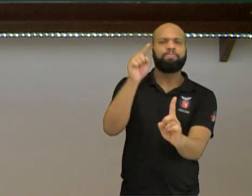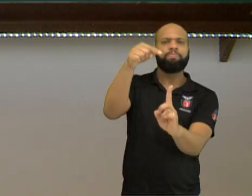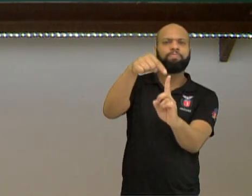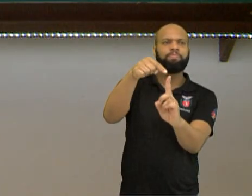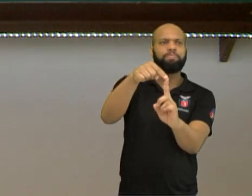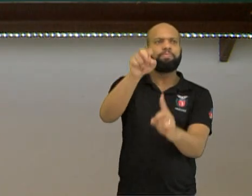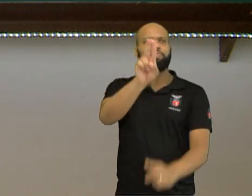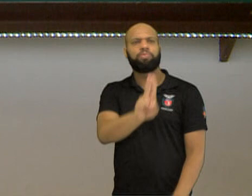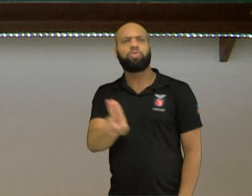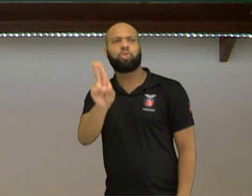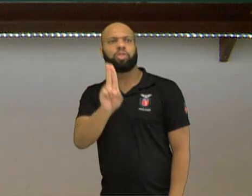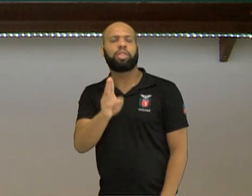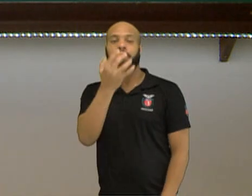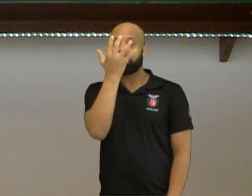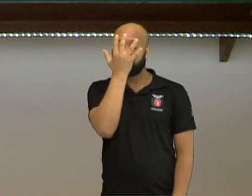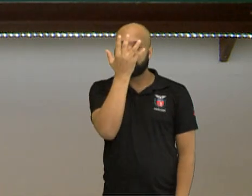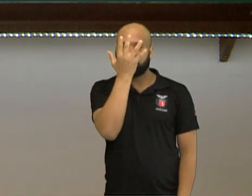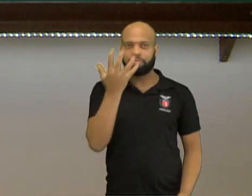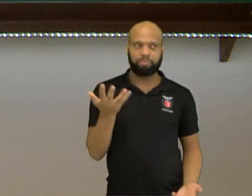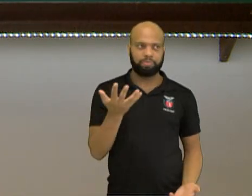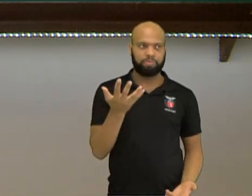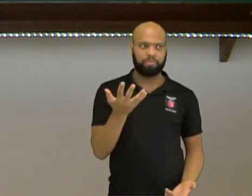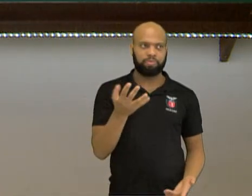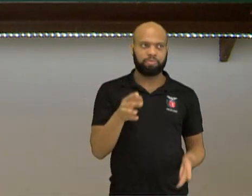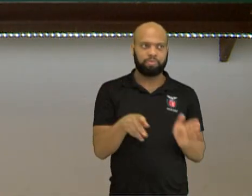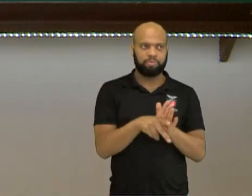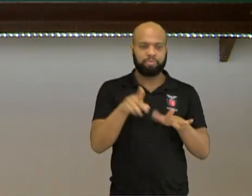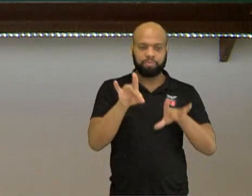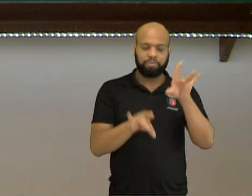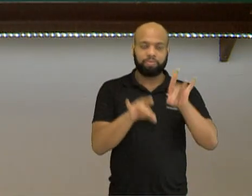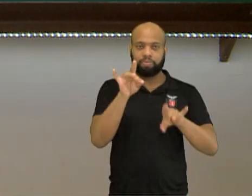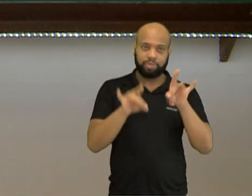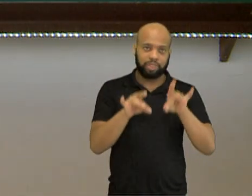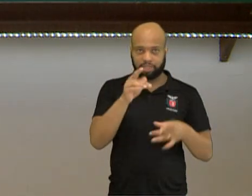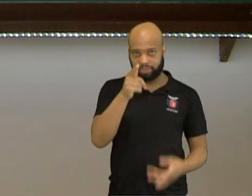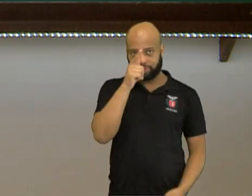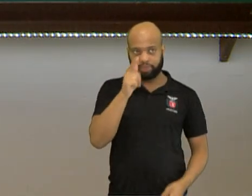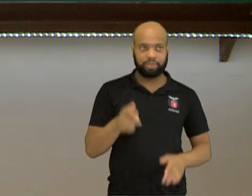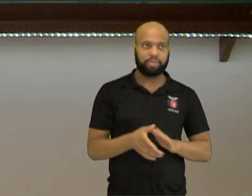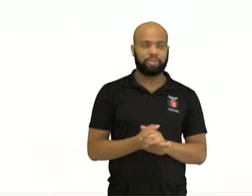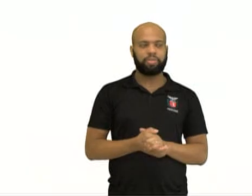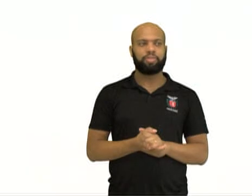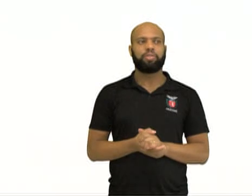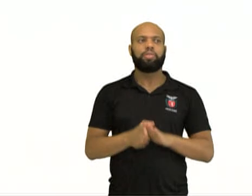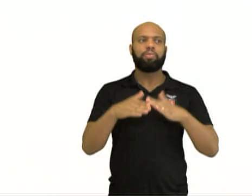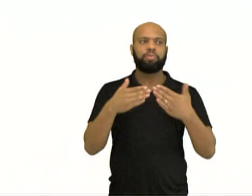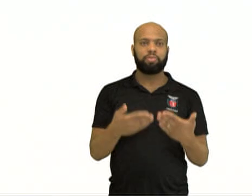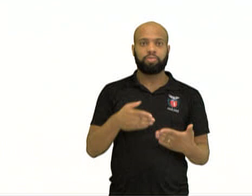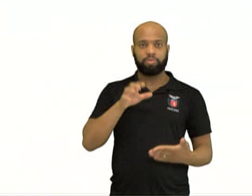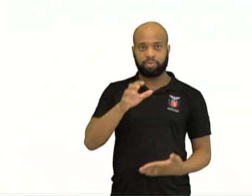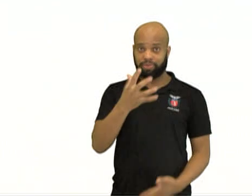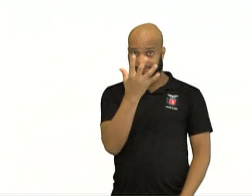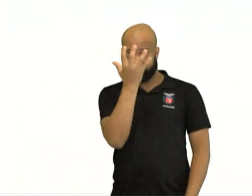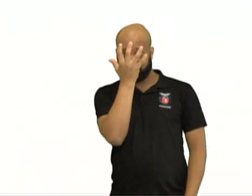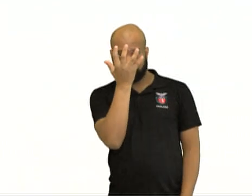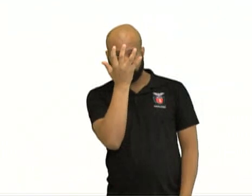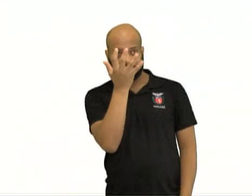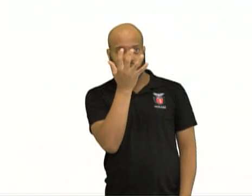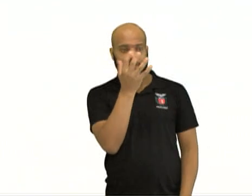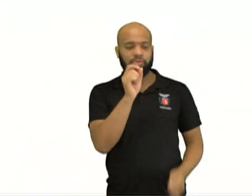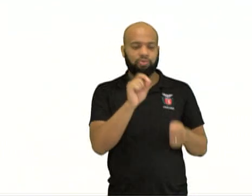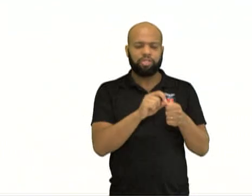de se usar máscara no teatro grego? Para quê? Elas eram feitas de